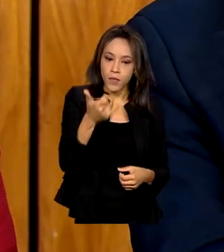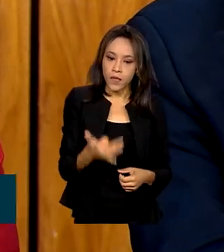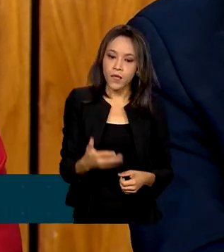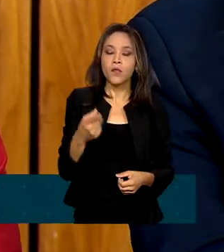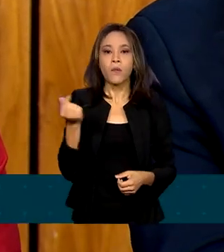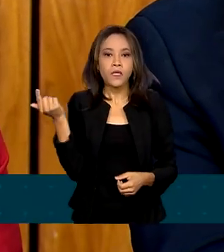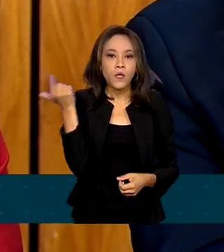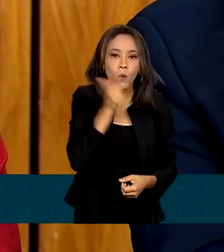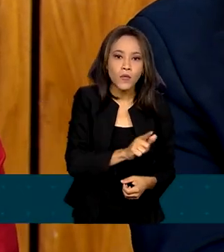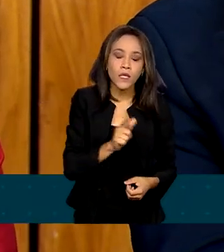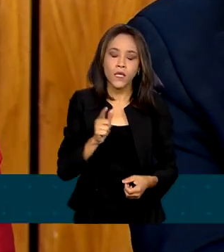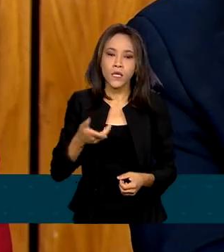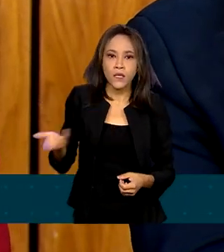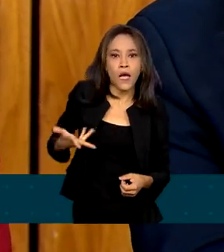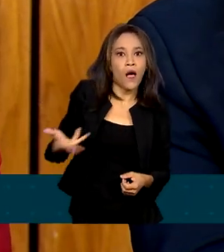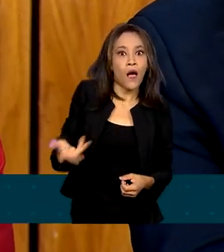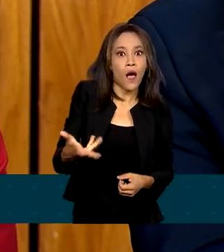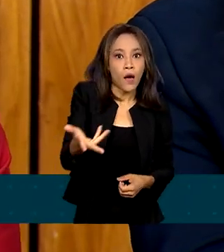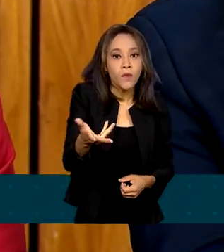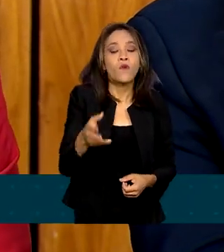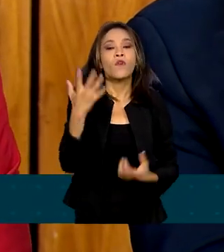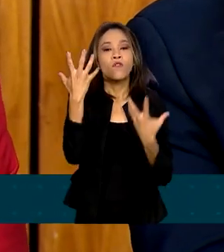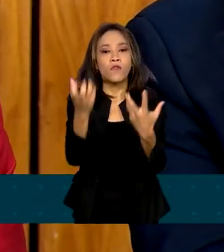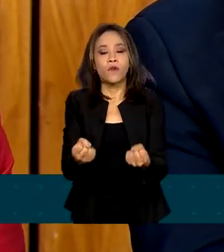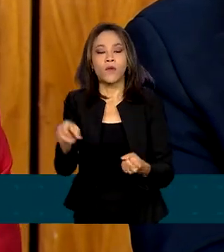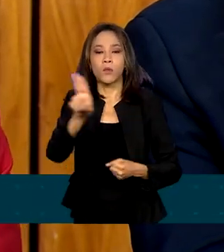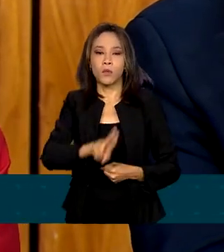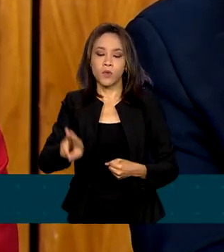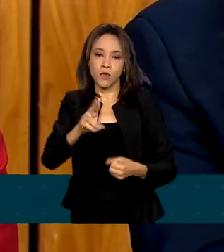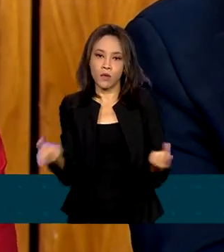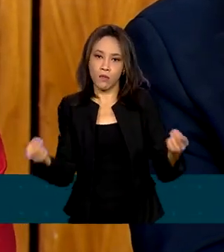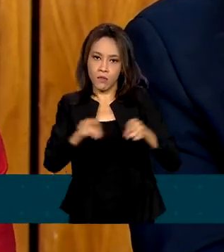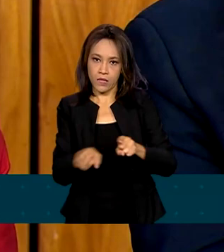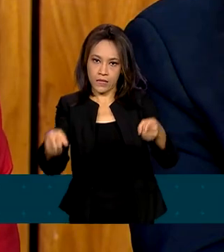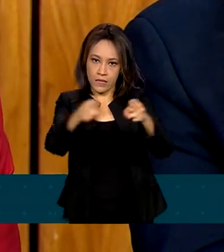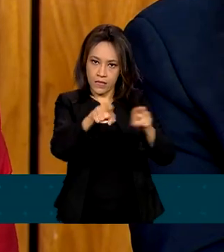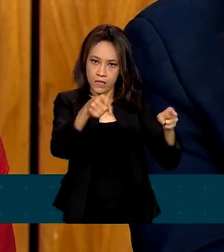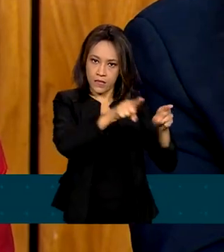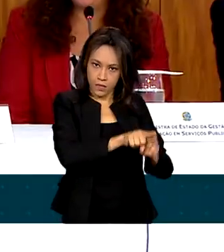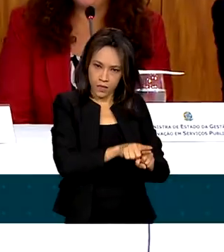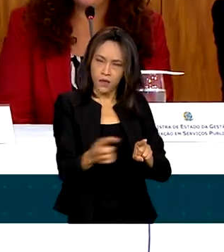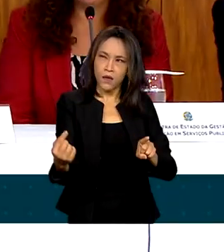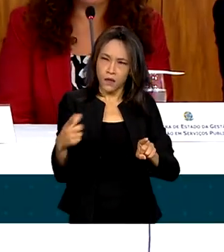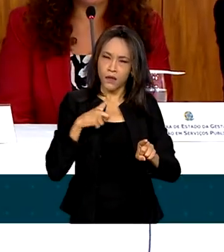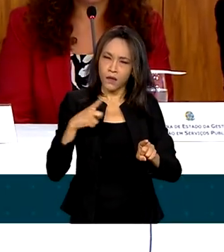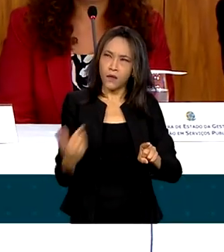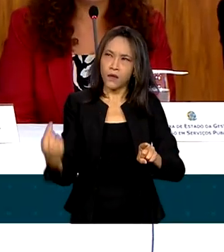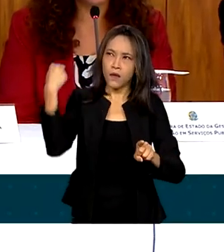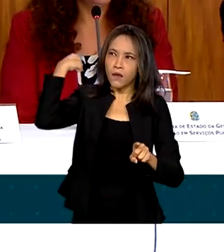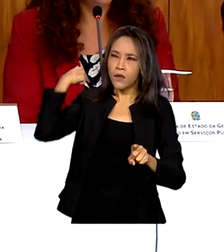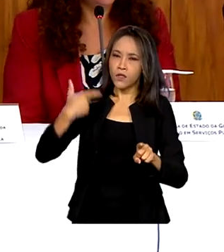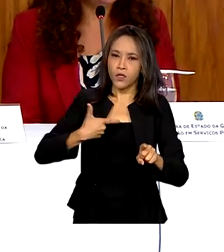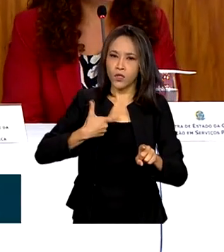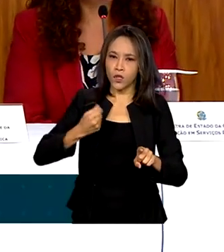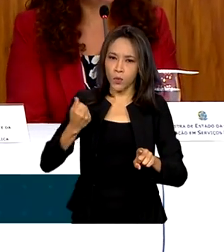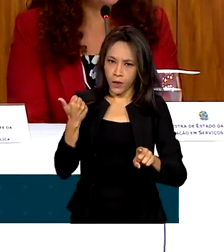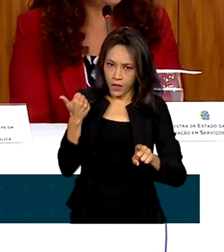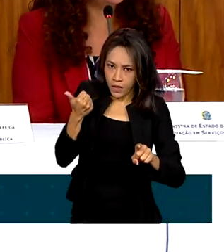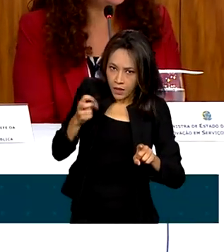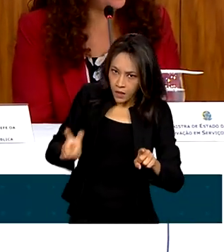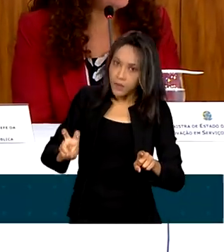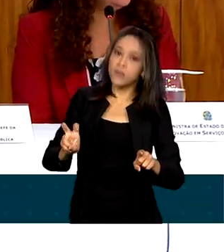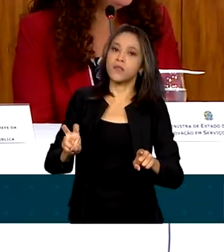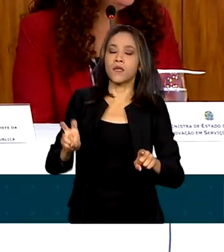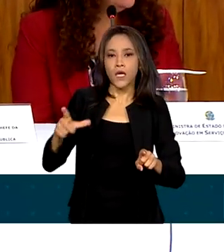e rápido, a gente vai usar uma rede de parcerias, essa que eu comentei, que existe desde 2015, onde estão